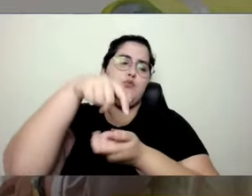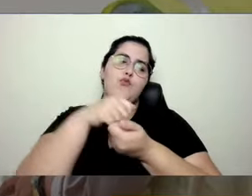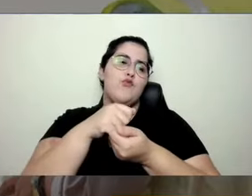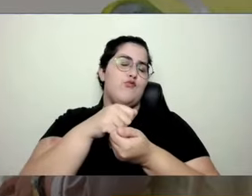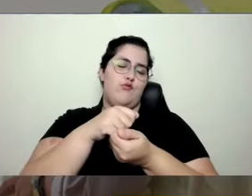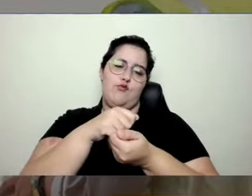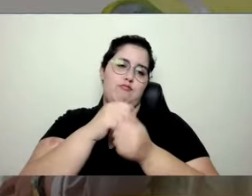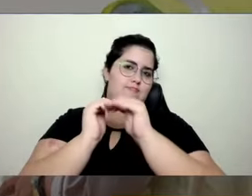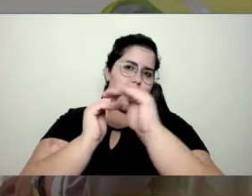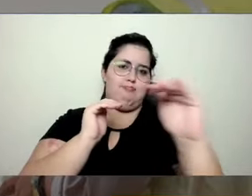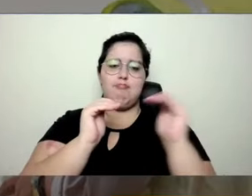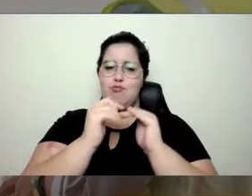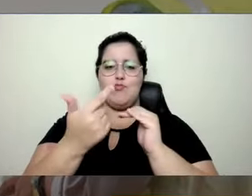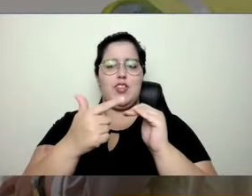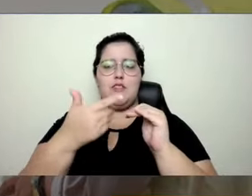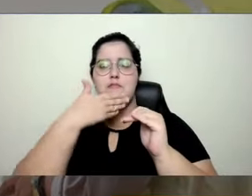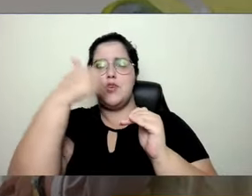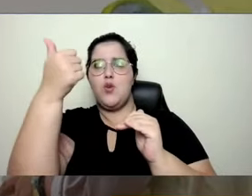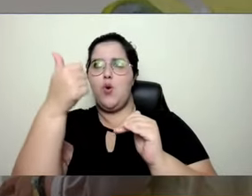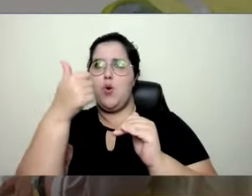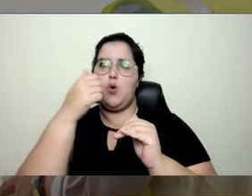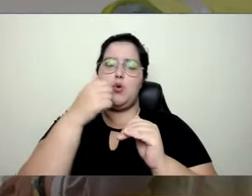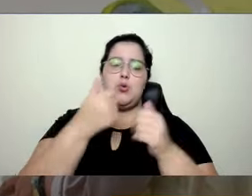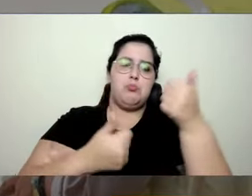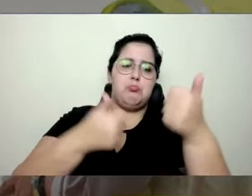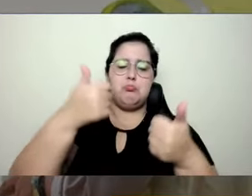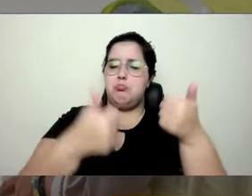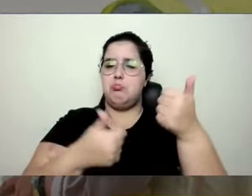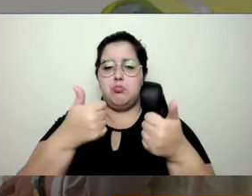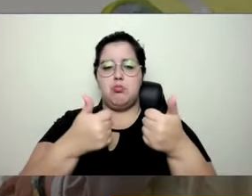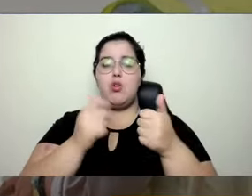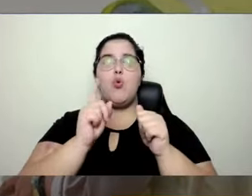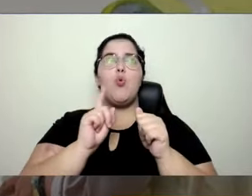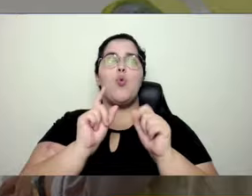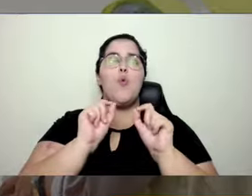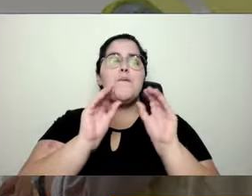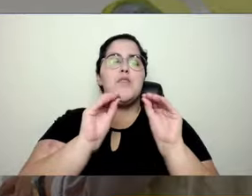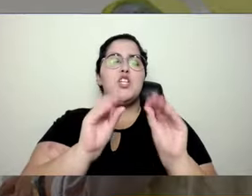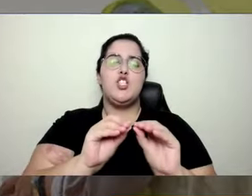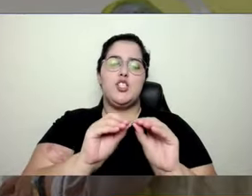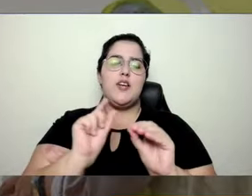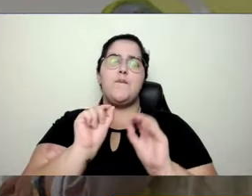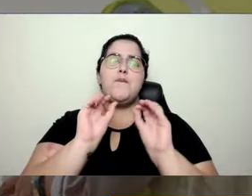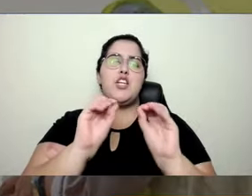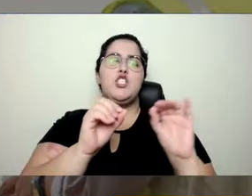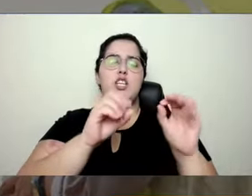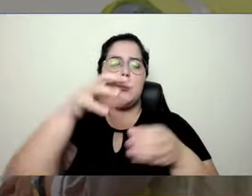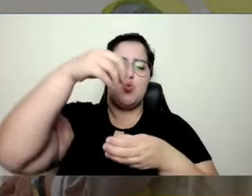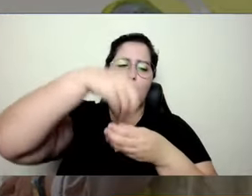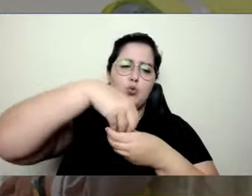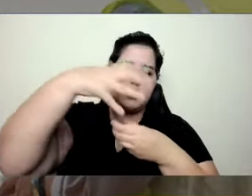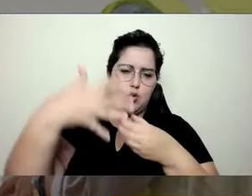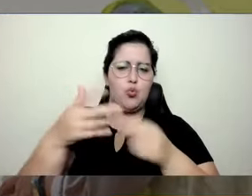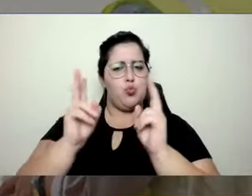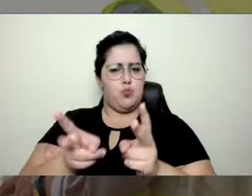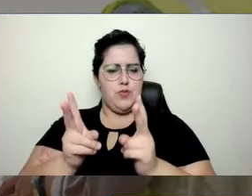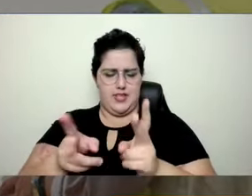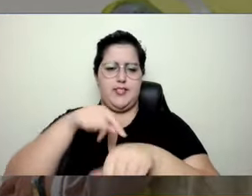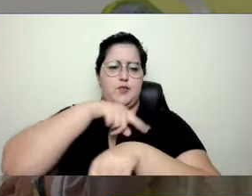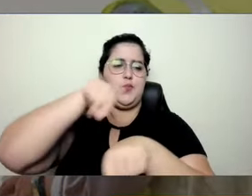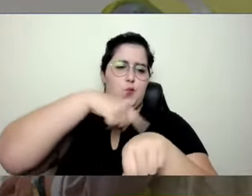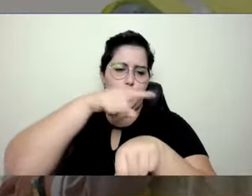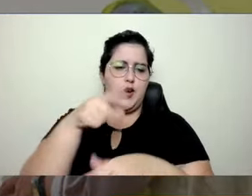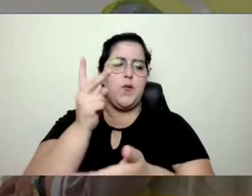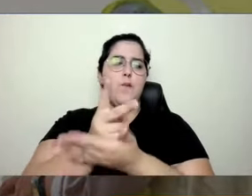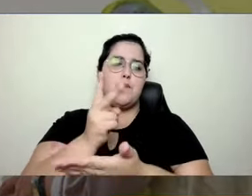e não precisamos mexer no o quê, a gente não precisa mexer no conteúdo, na carga horária, a